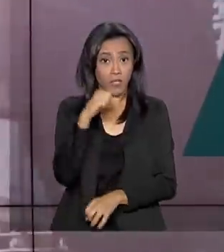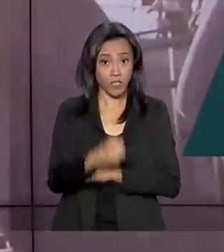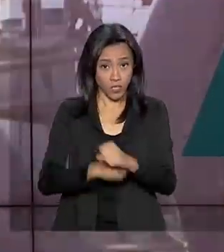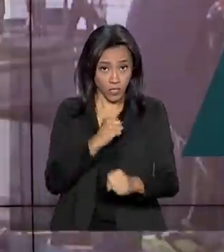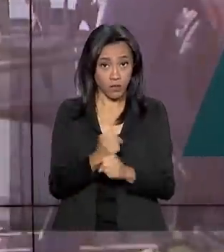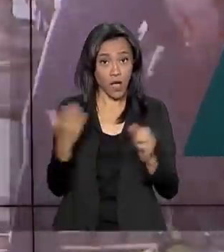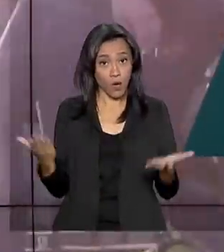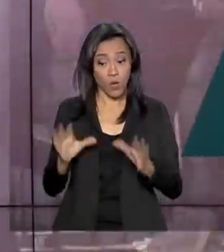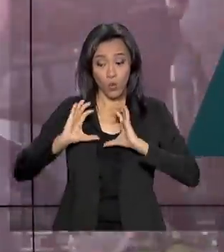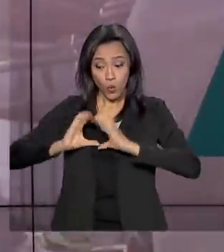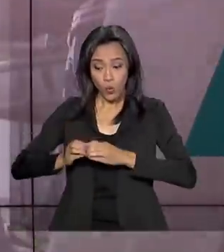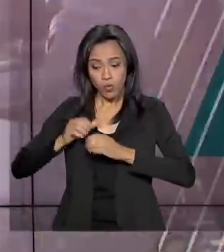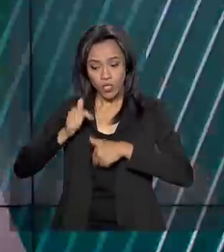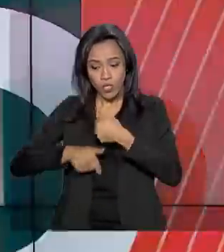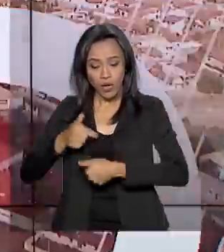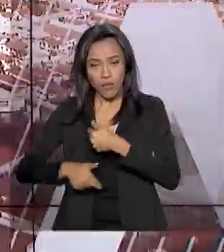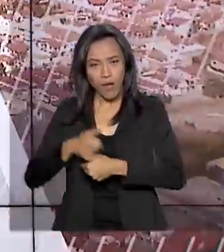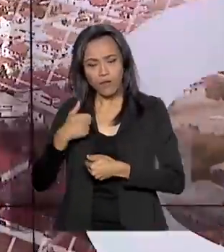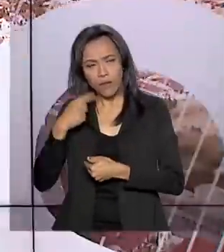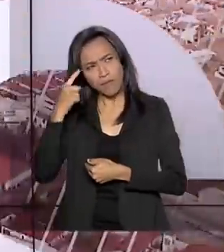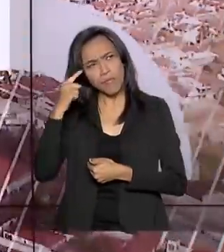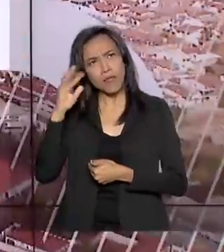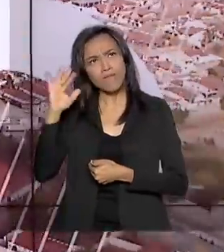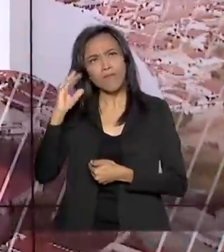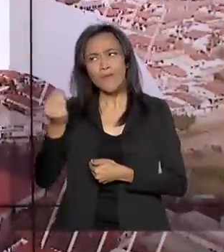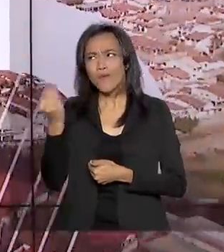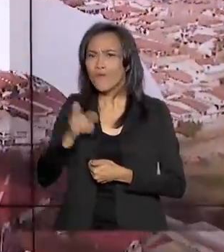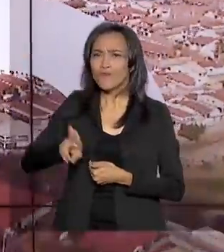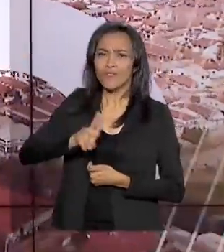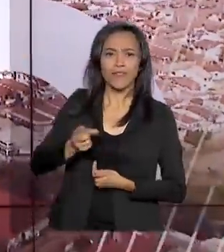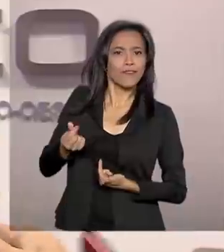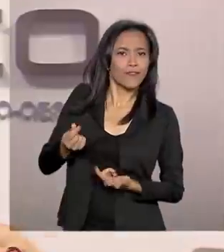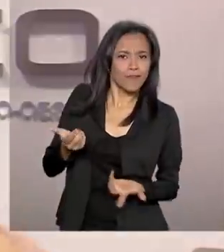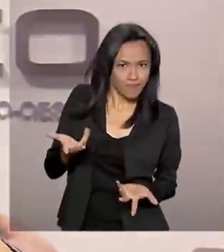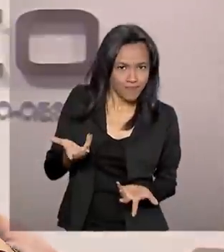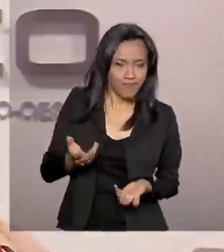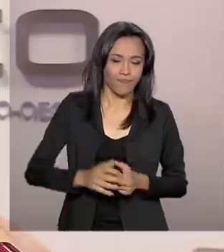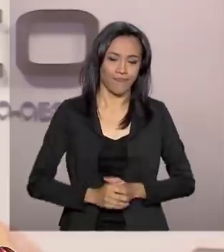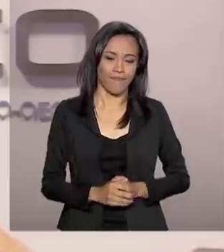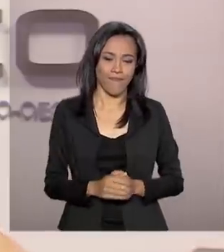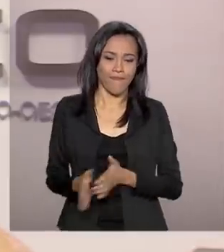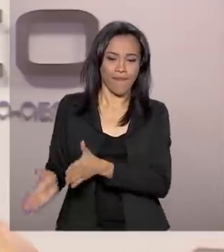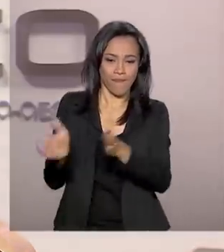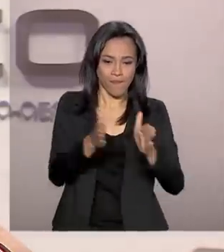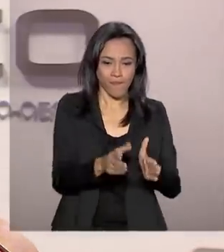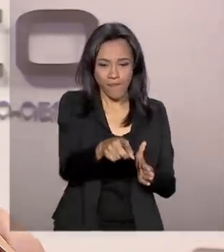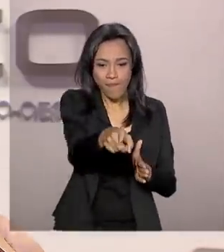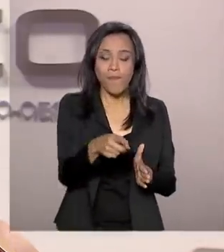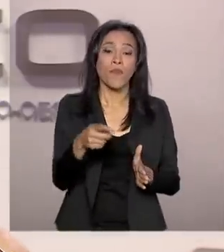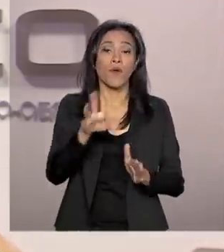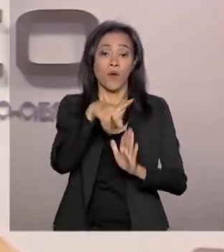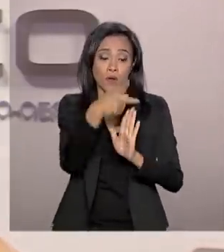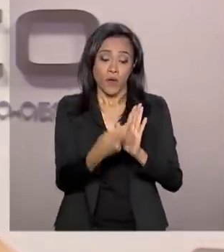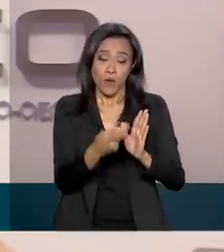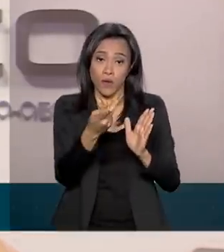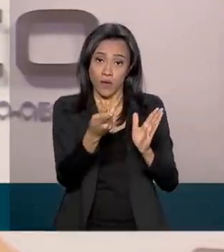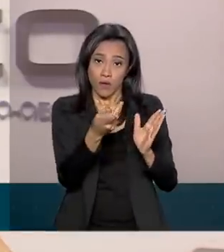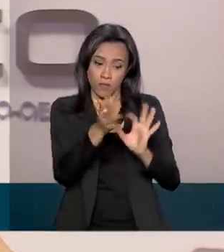trabalho vai decidir a melhor forma de investir esses recursos na região. O plano define diretrizes,